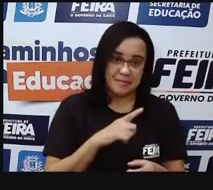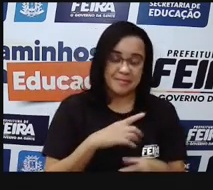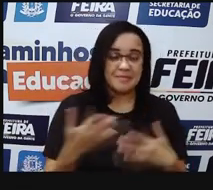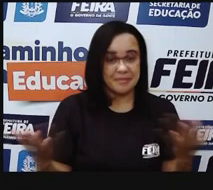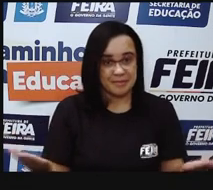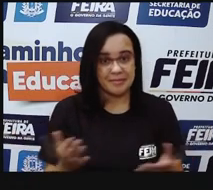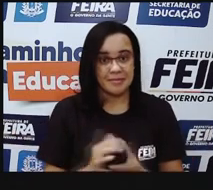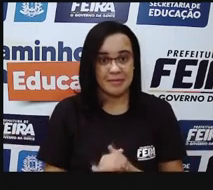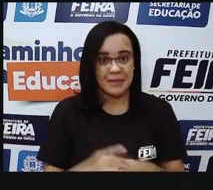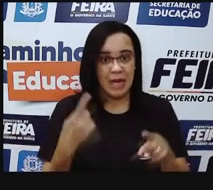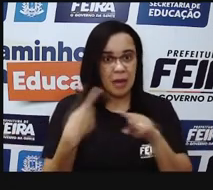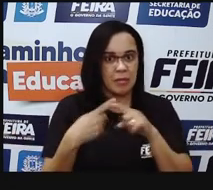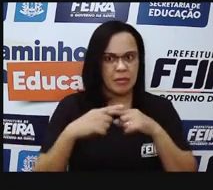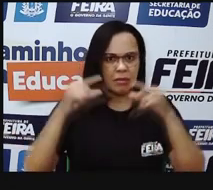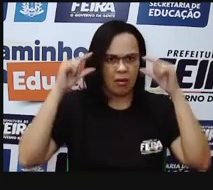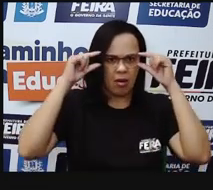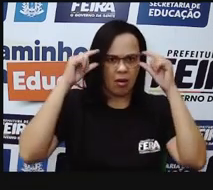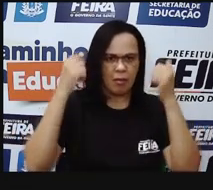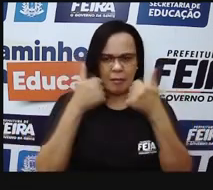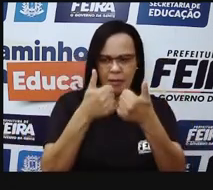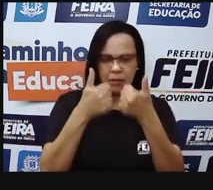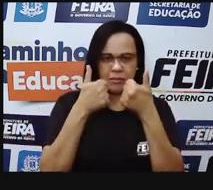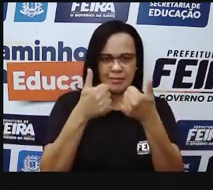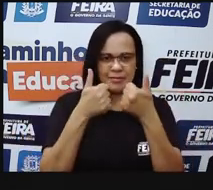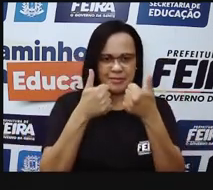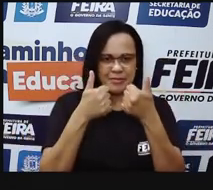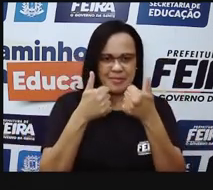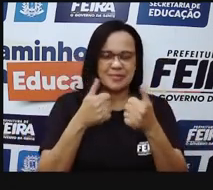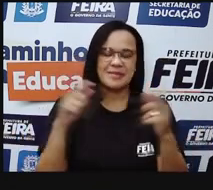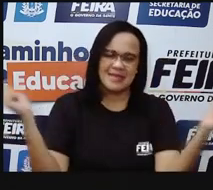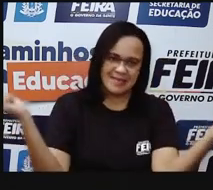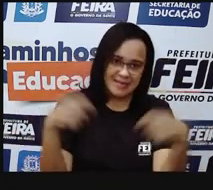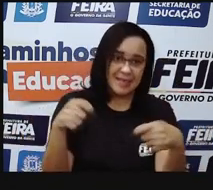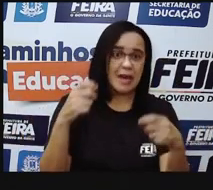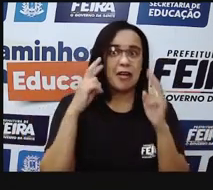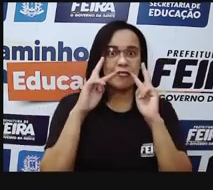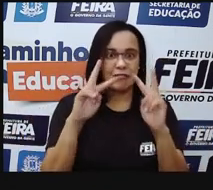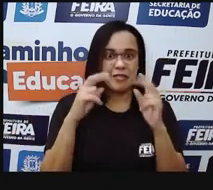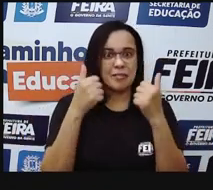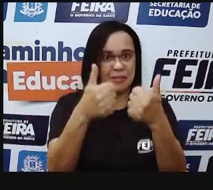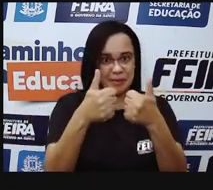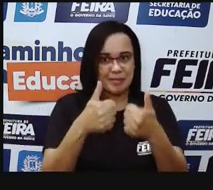e fazer com que essa imagem, ela seja formada aonde? Na retinha.